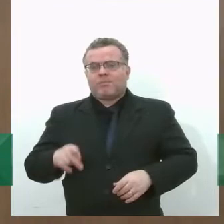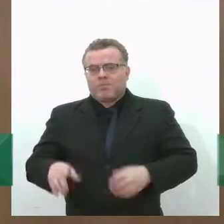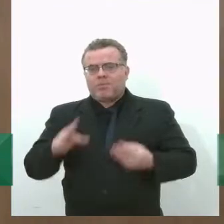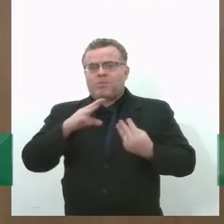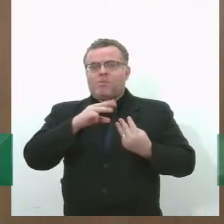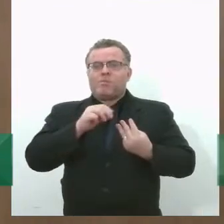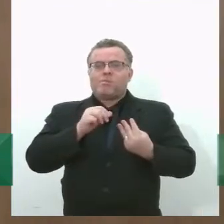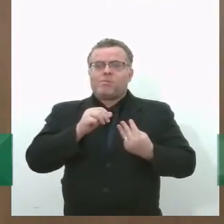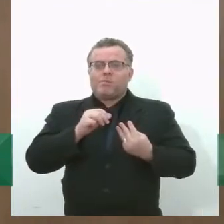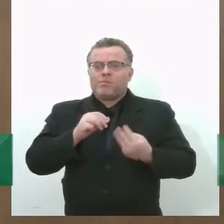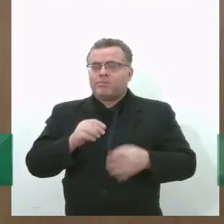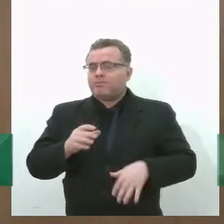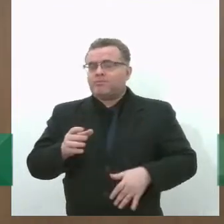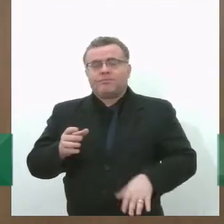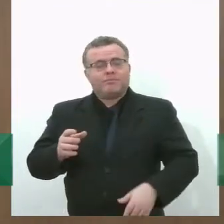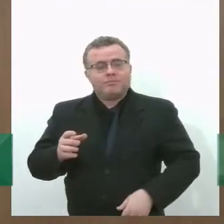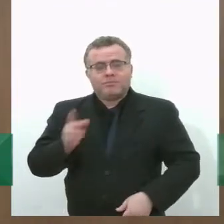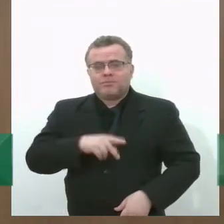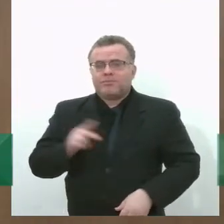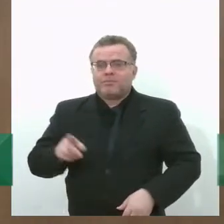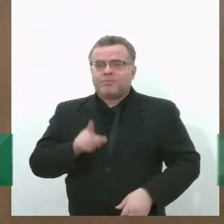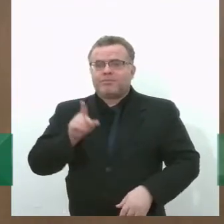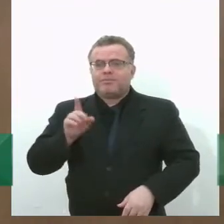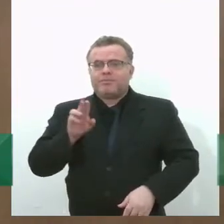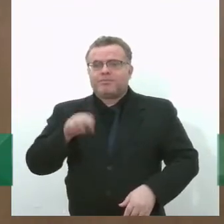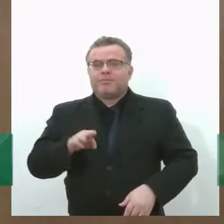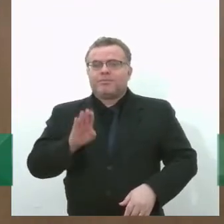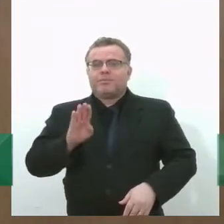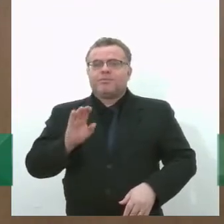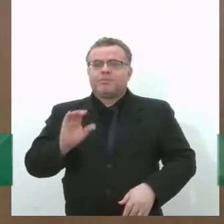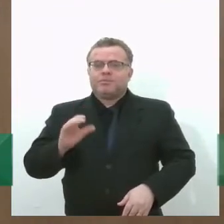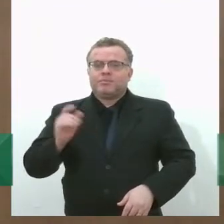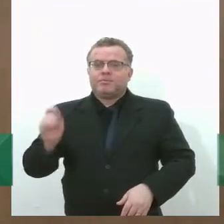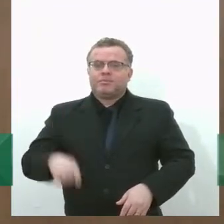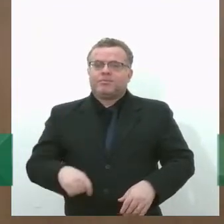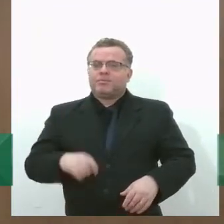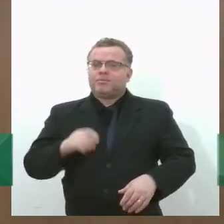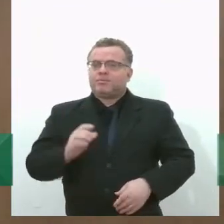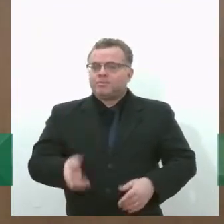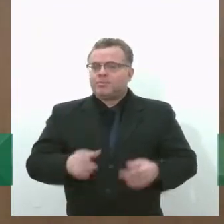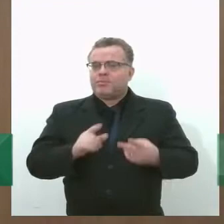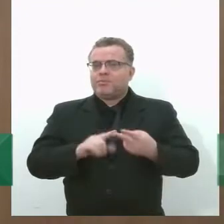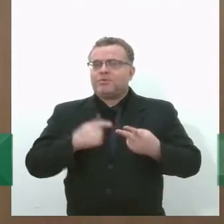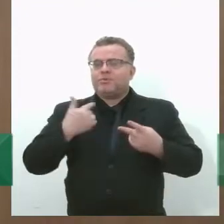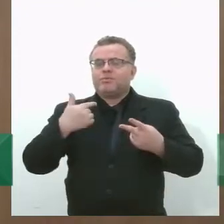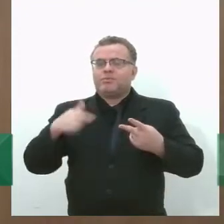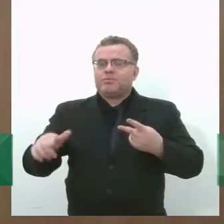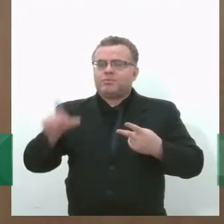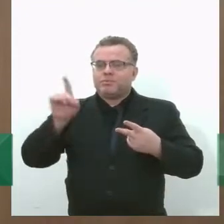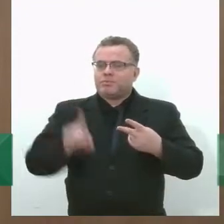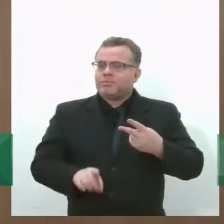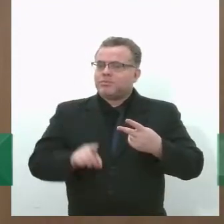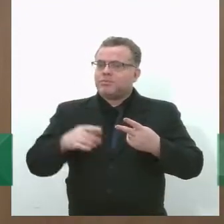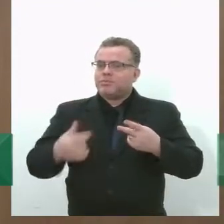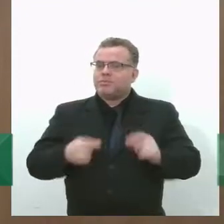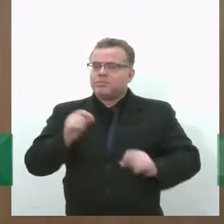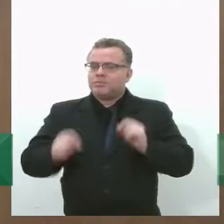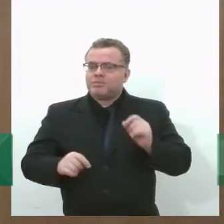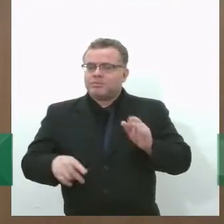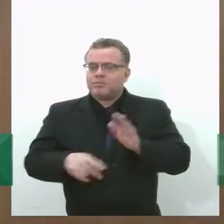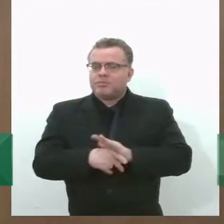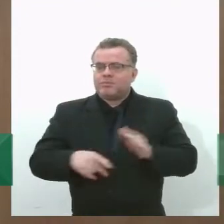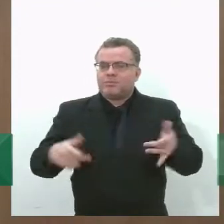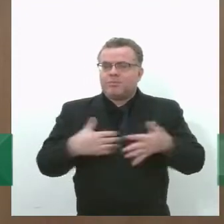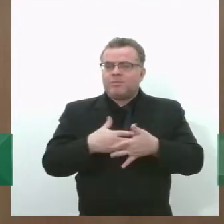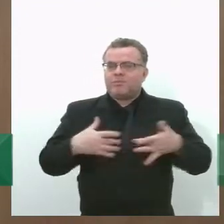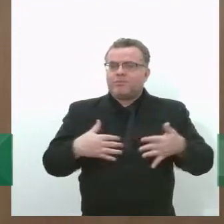do ABC. Junto com ele, vamos conversar com Vinícius Almeida, diretor de operações da Empresa Municipal de Serviços Urbanos, a